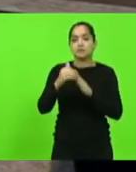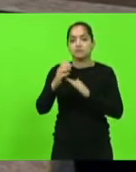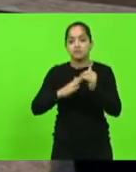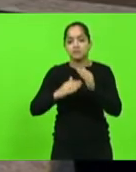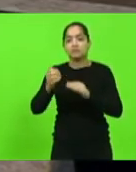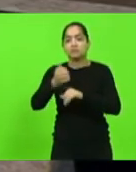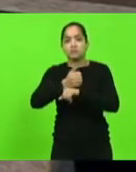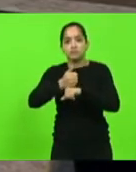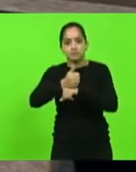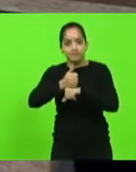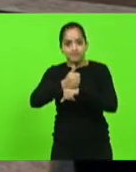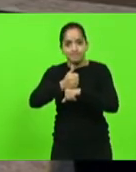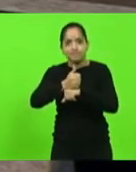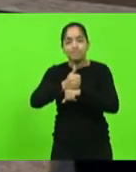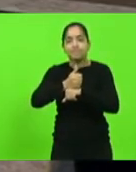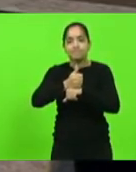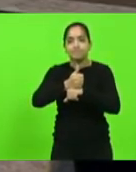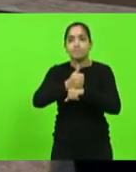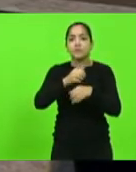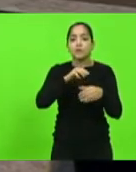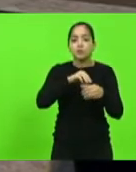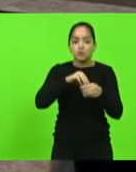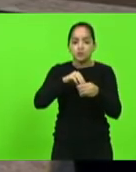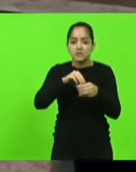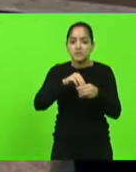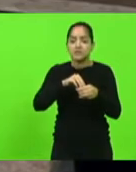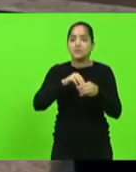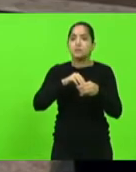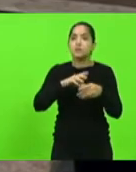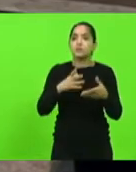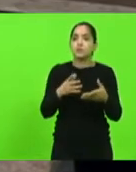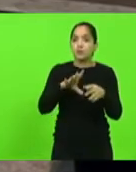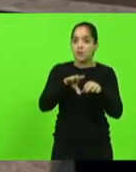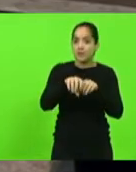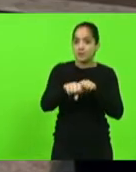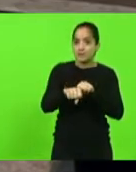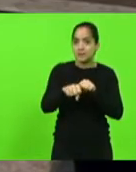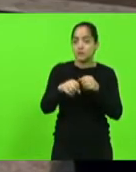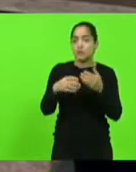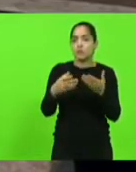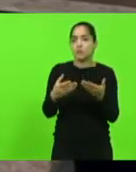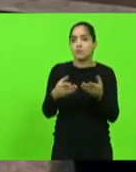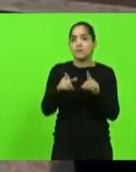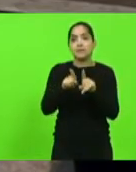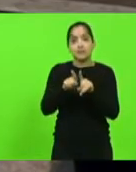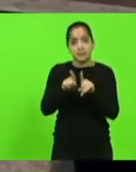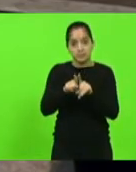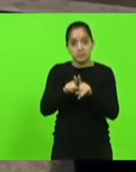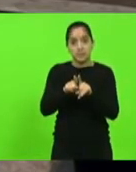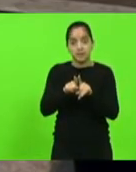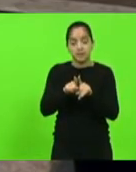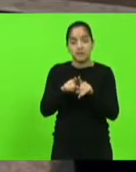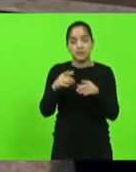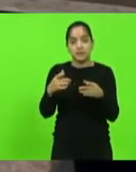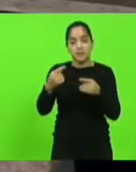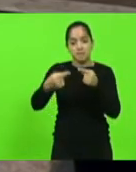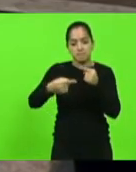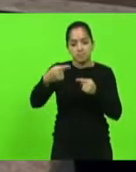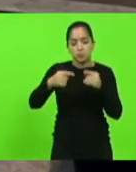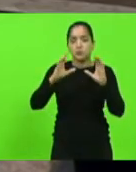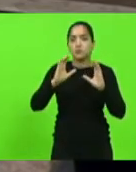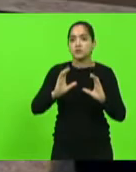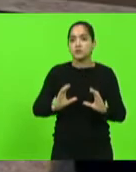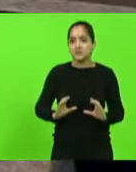nossos legislativos municipais, da qualificação também e da formação política e cidadã